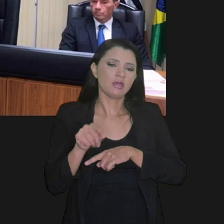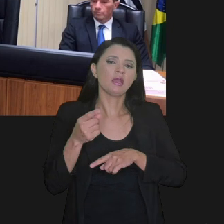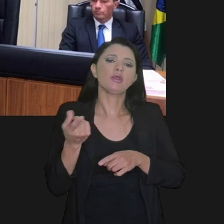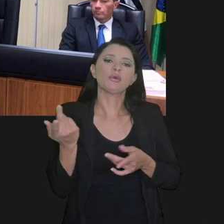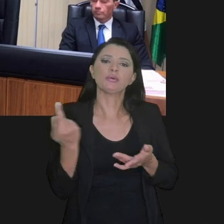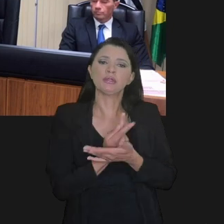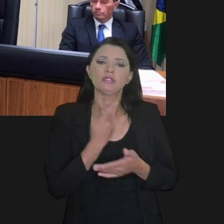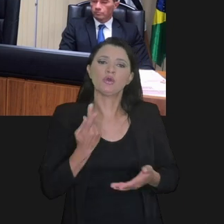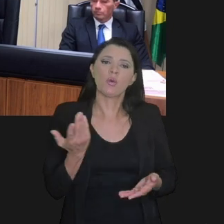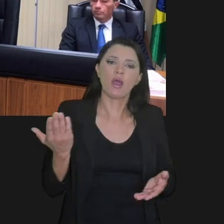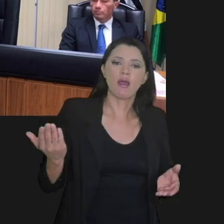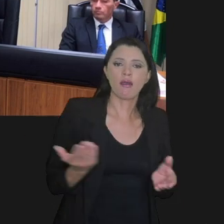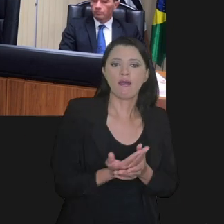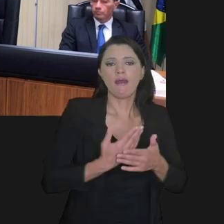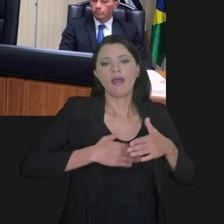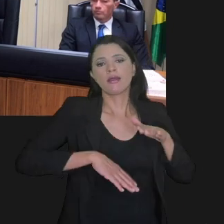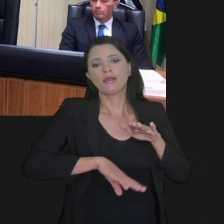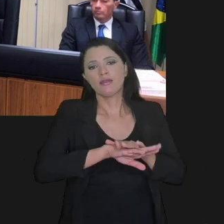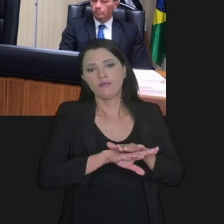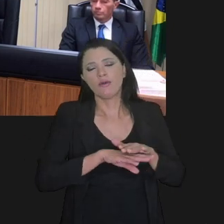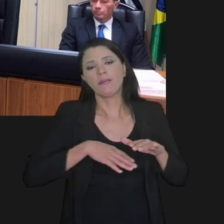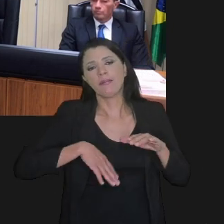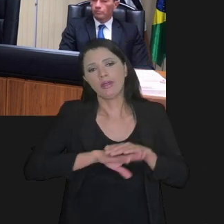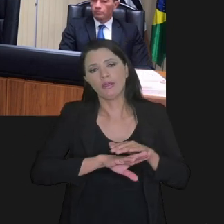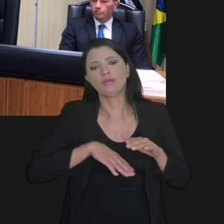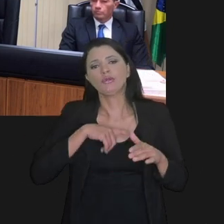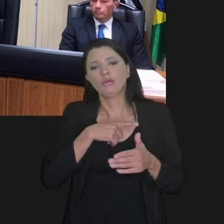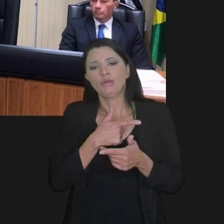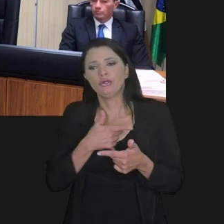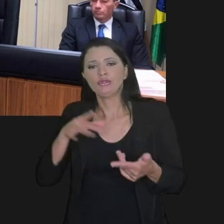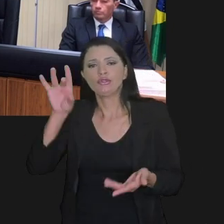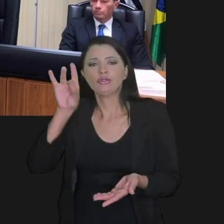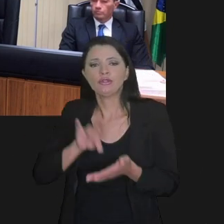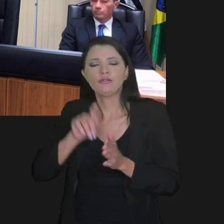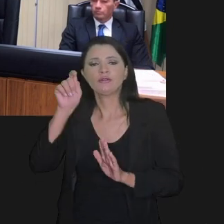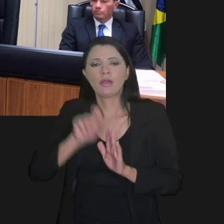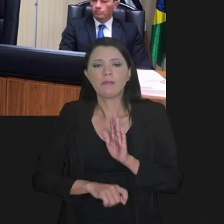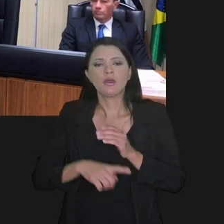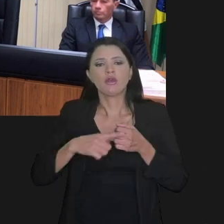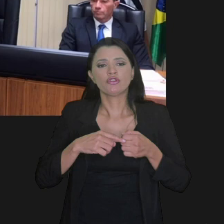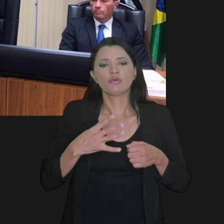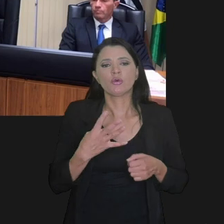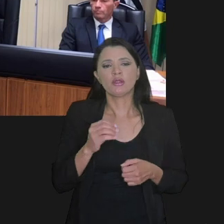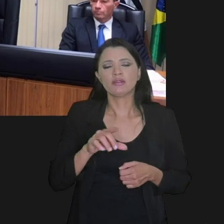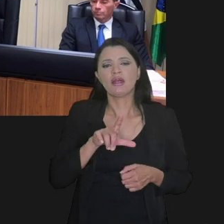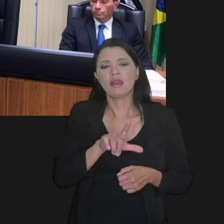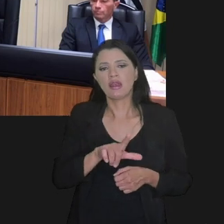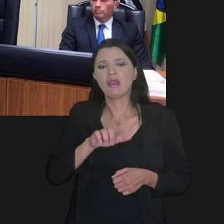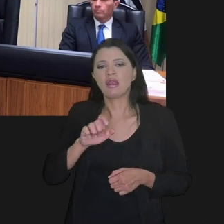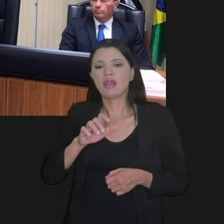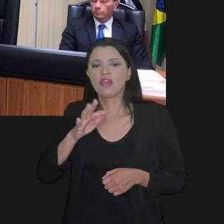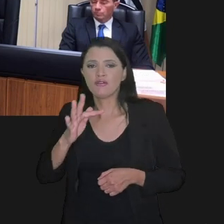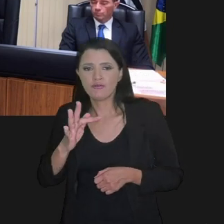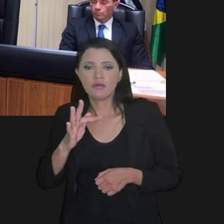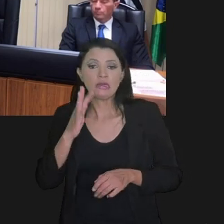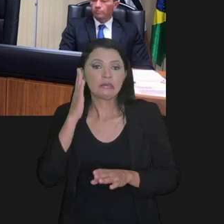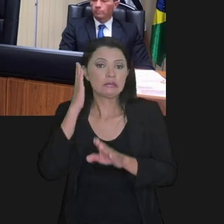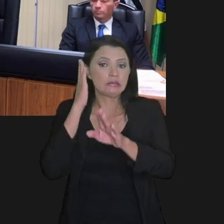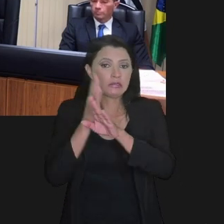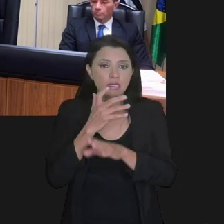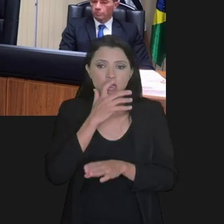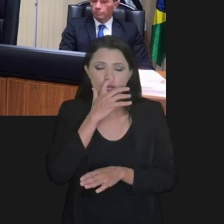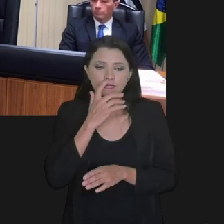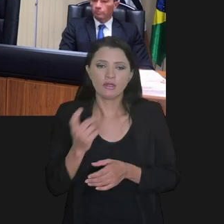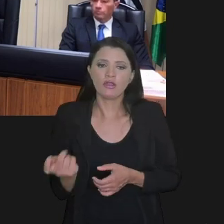créditos e levou ao arquivamento, ainda leva ao arquivamento de execuções fiscais pelo artigo 40 da LEF, quando